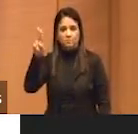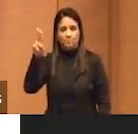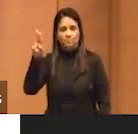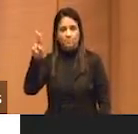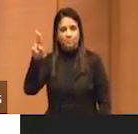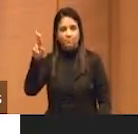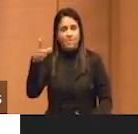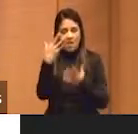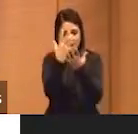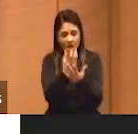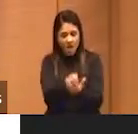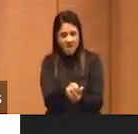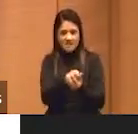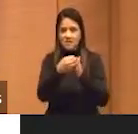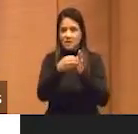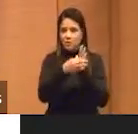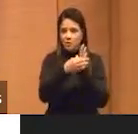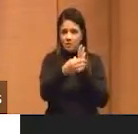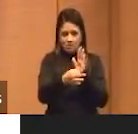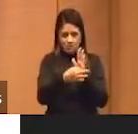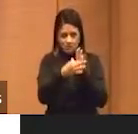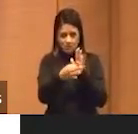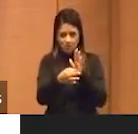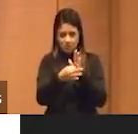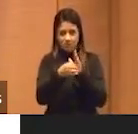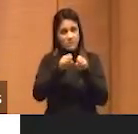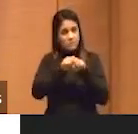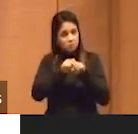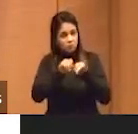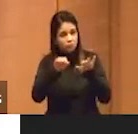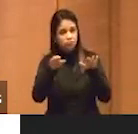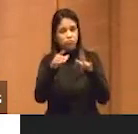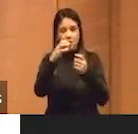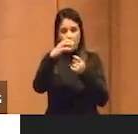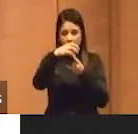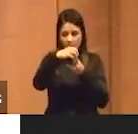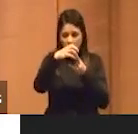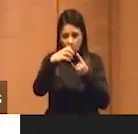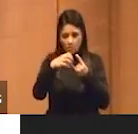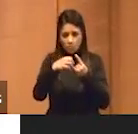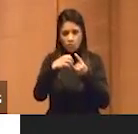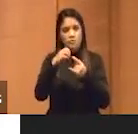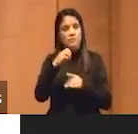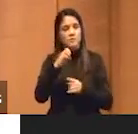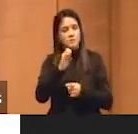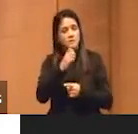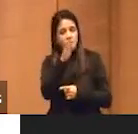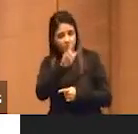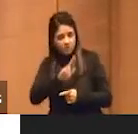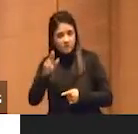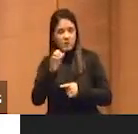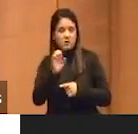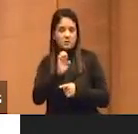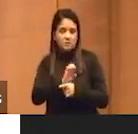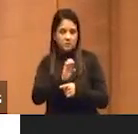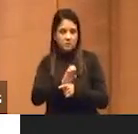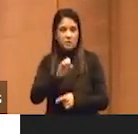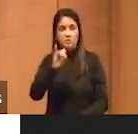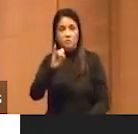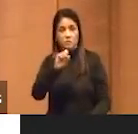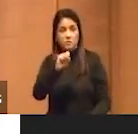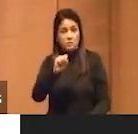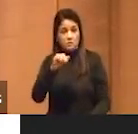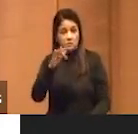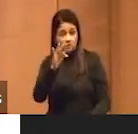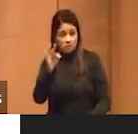criticamente a isso, mas podemos estender para vocês, para a Fiocruz, para as estaduais, para os IFES, ou seja, não